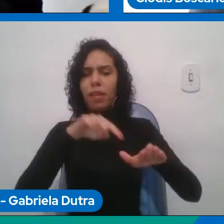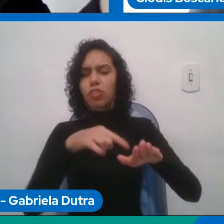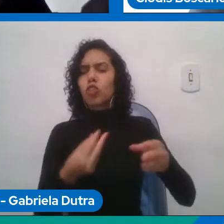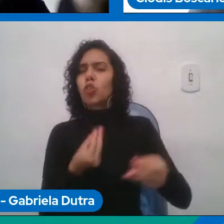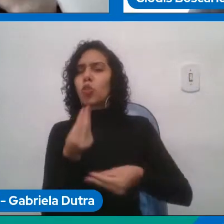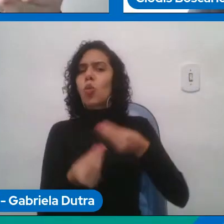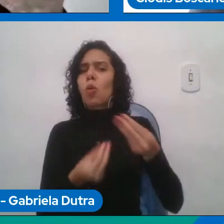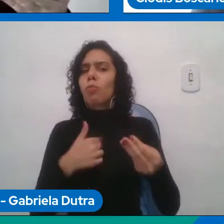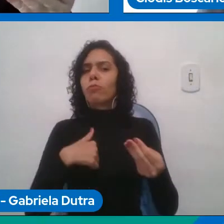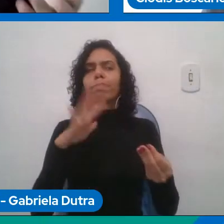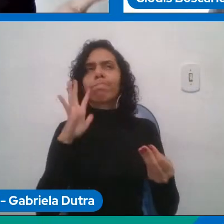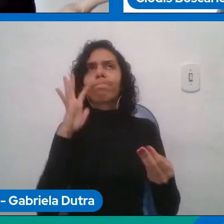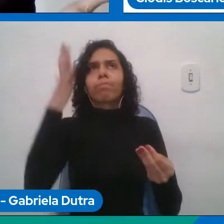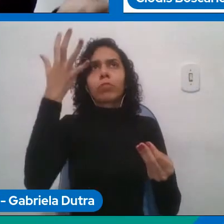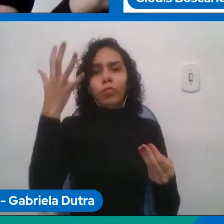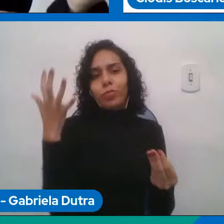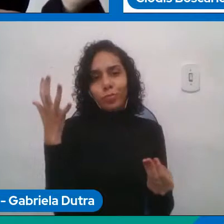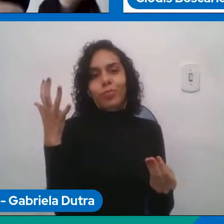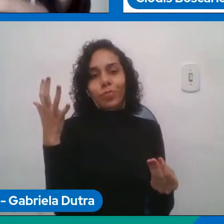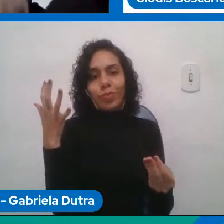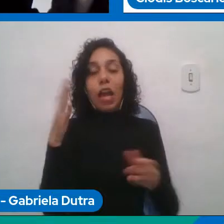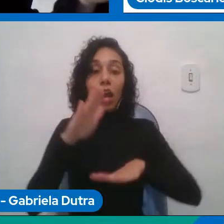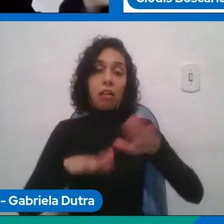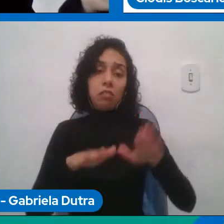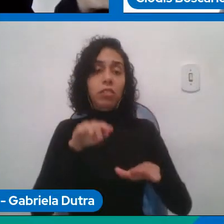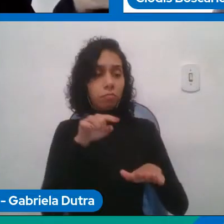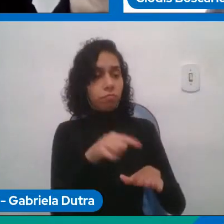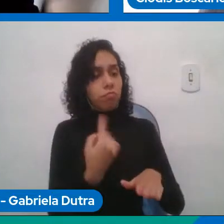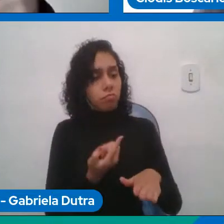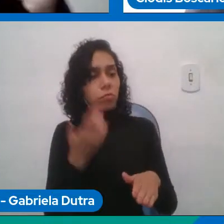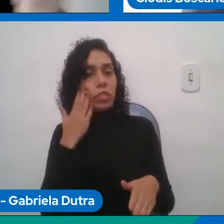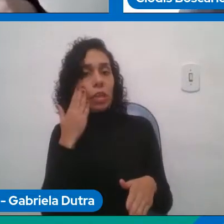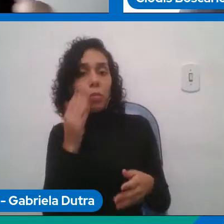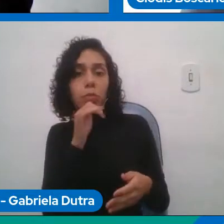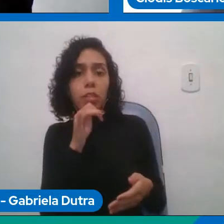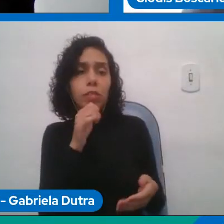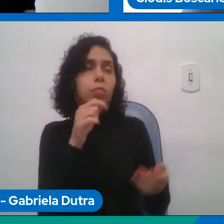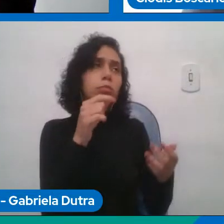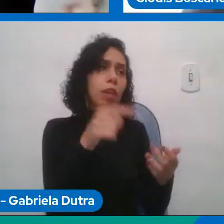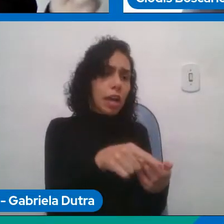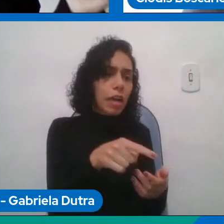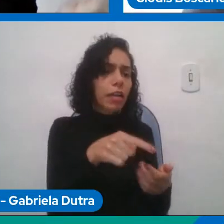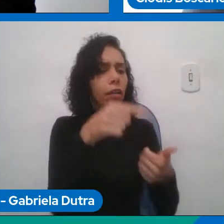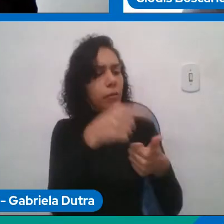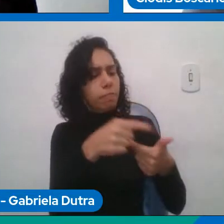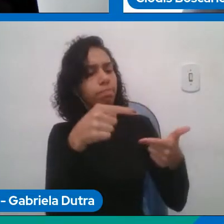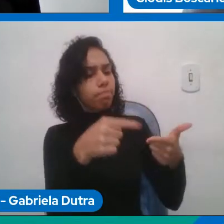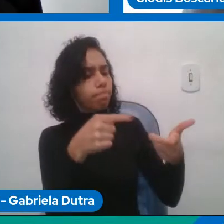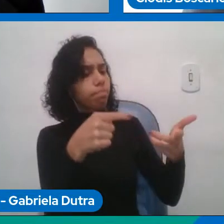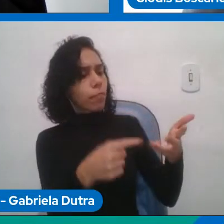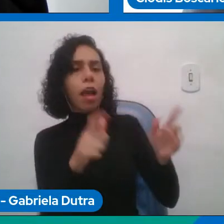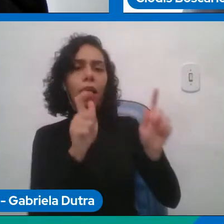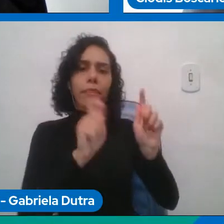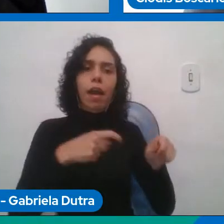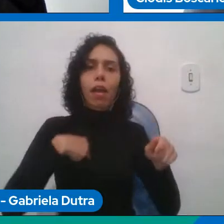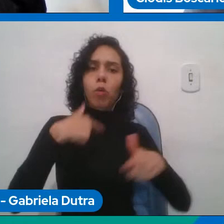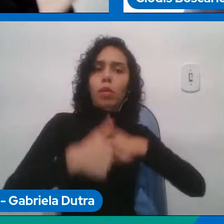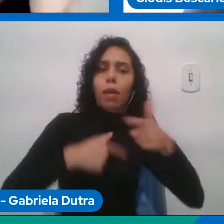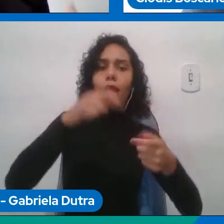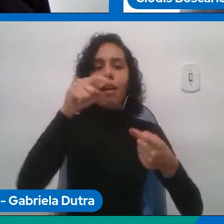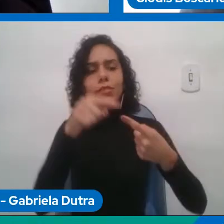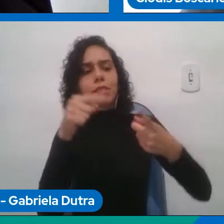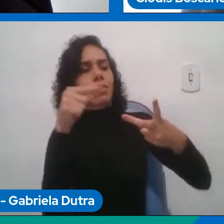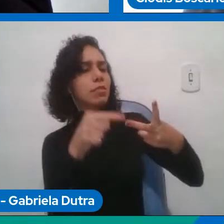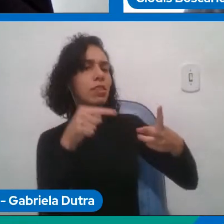lidar quando a coisa já chega para a gente e a gente vai olhar ok vou modelar isso vou representar isso vou tratar aquilo e implementar